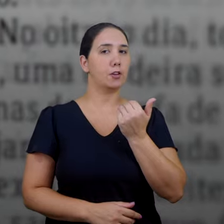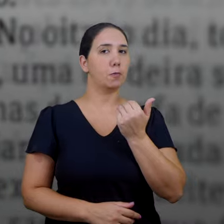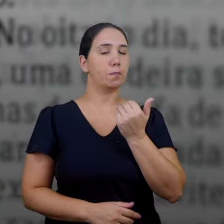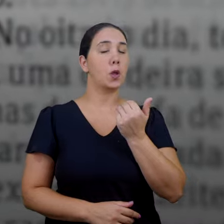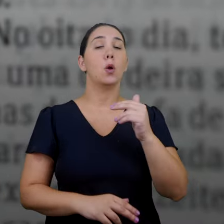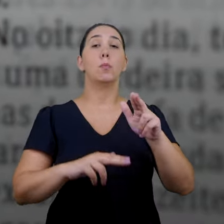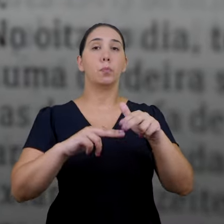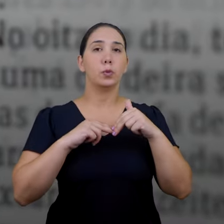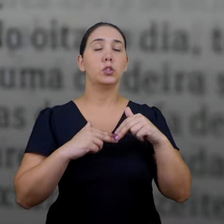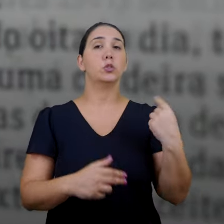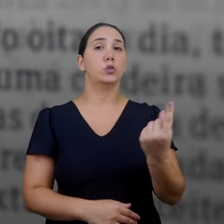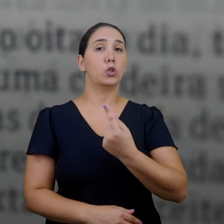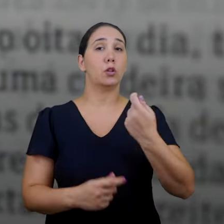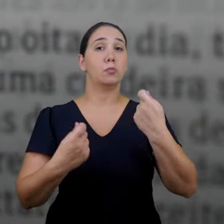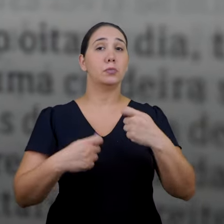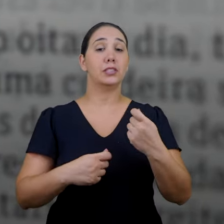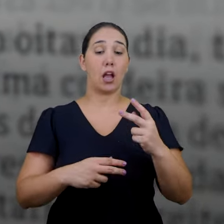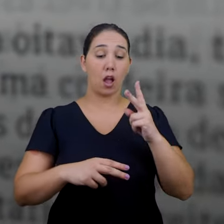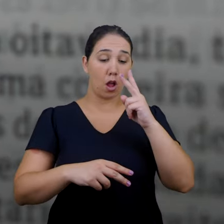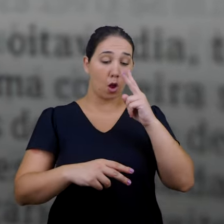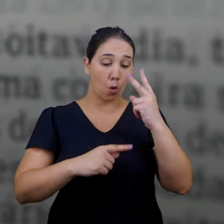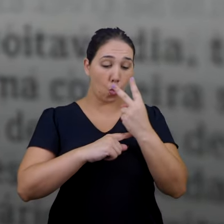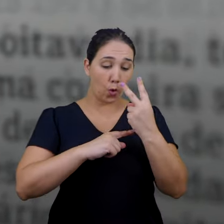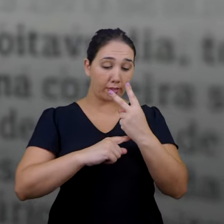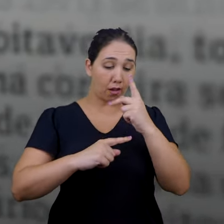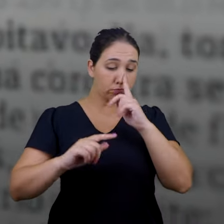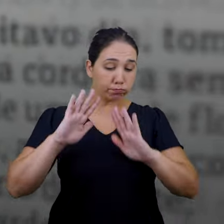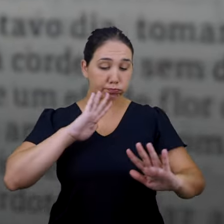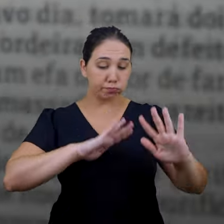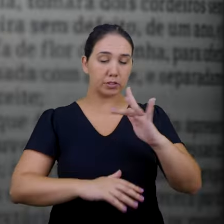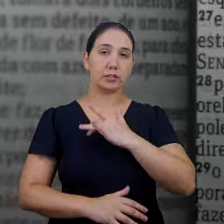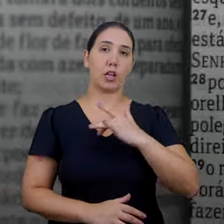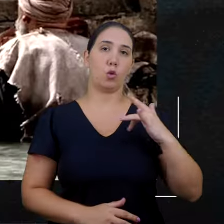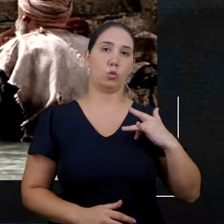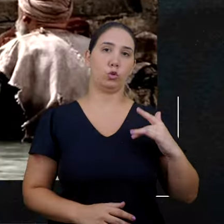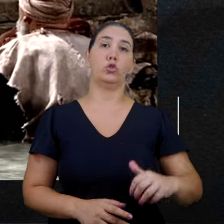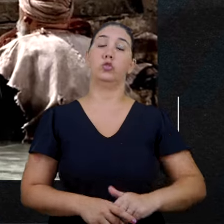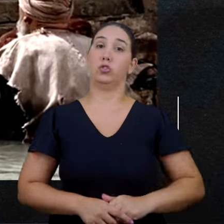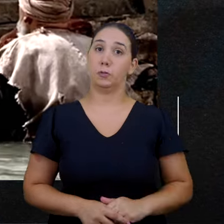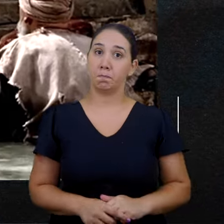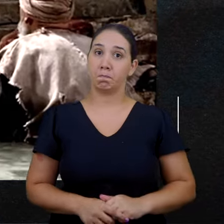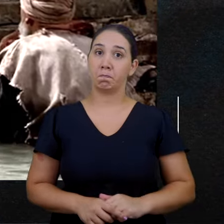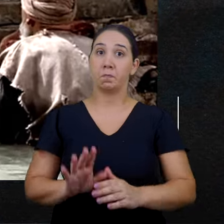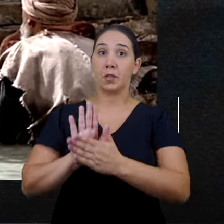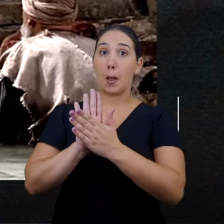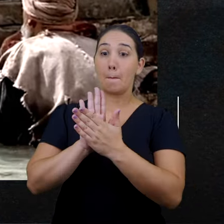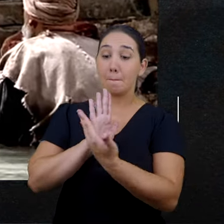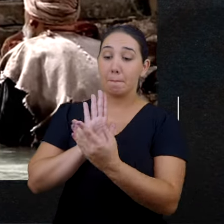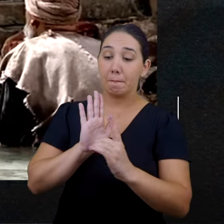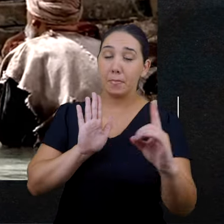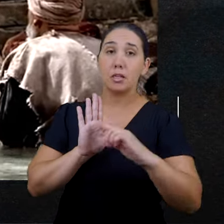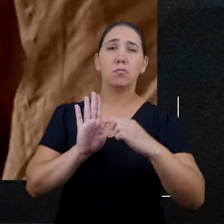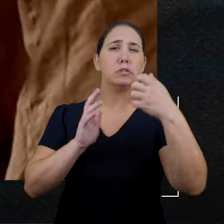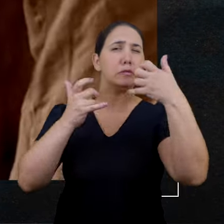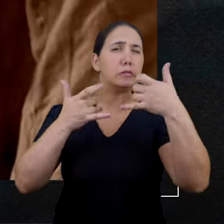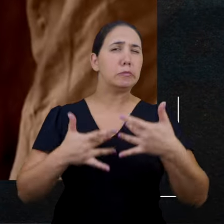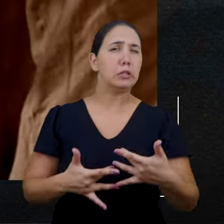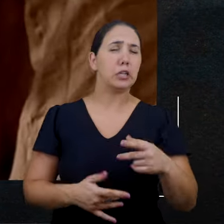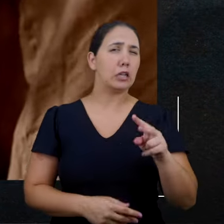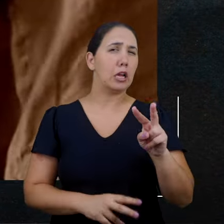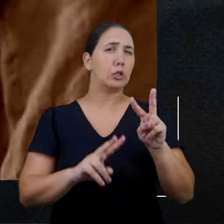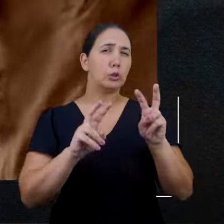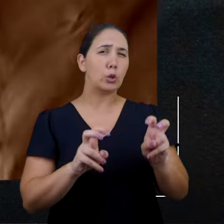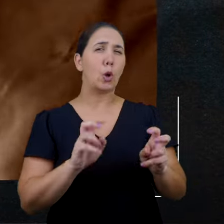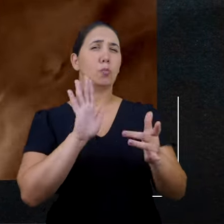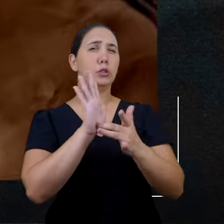deixando claro o desejo de Deus de que cuidemos da nossa saúde. Já nos Evangelhos, há muitos relatos de Jesus